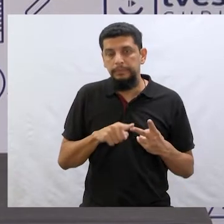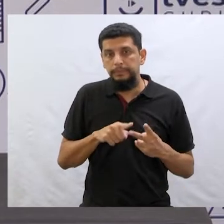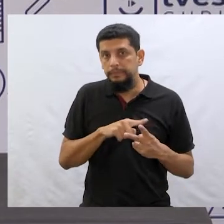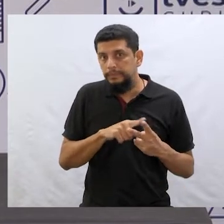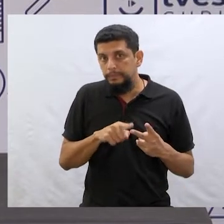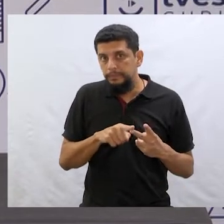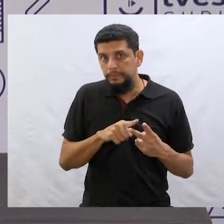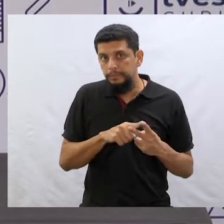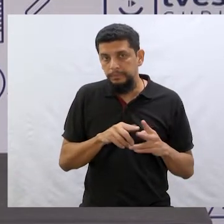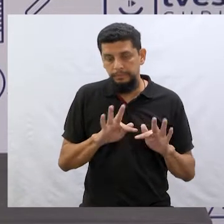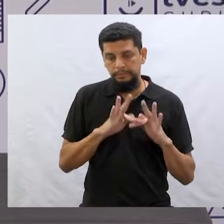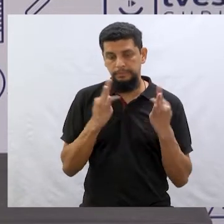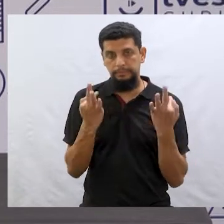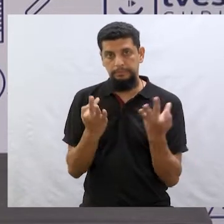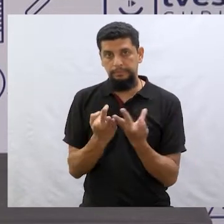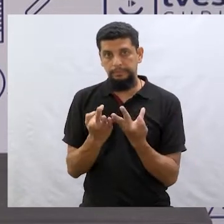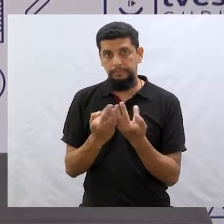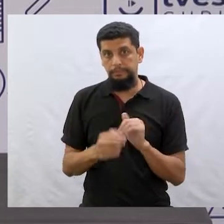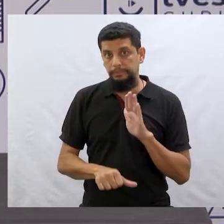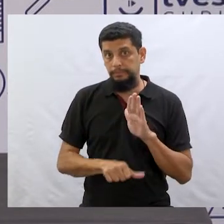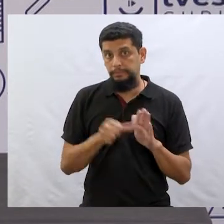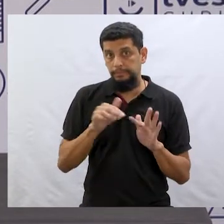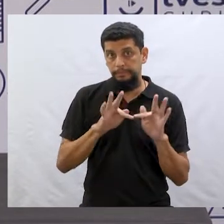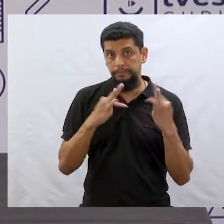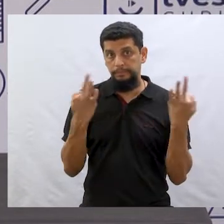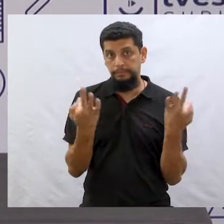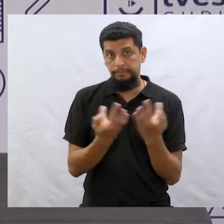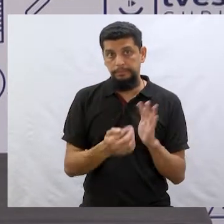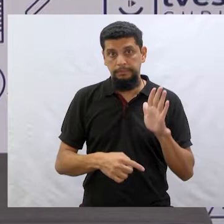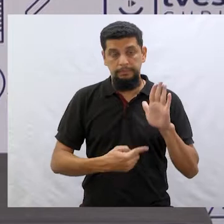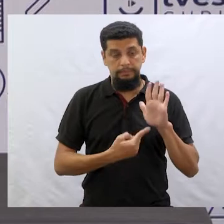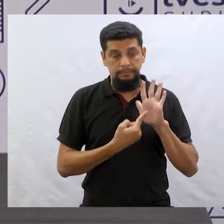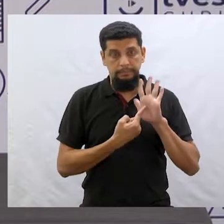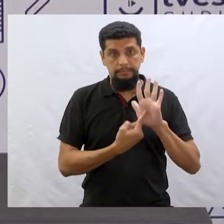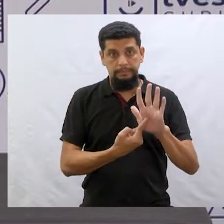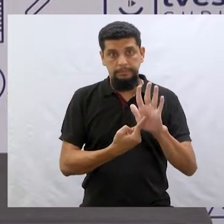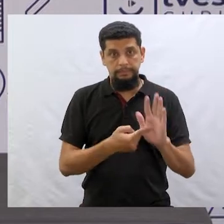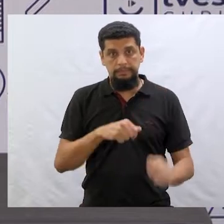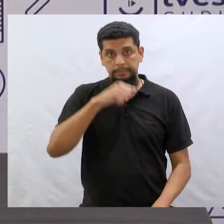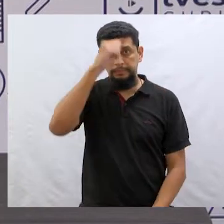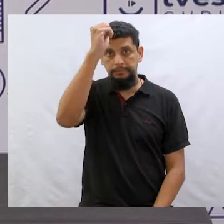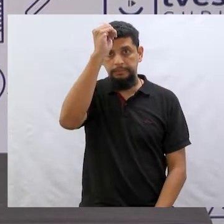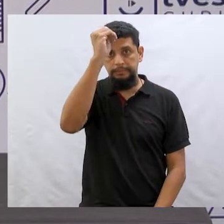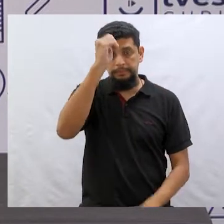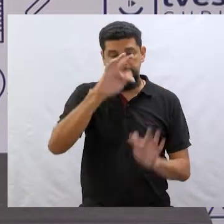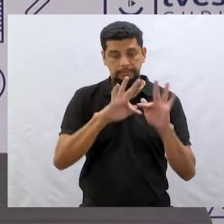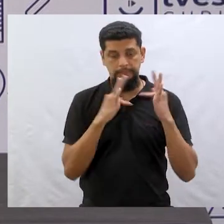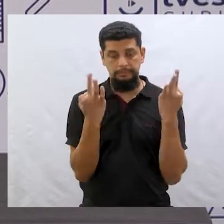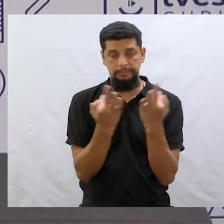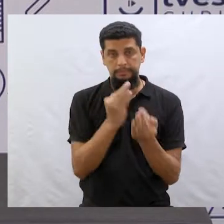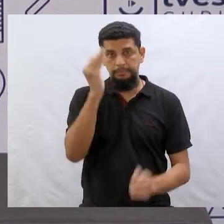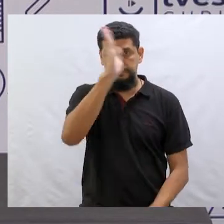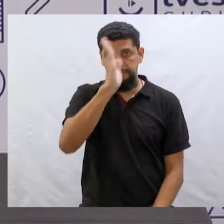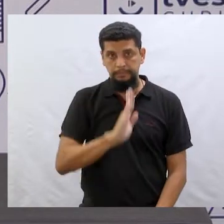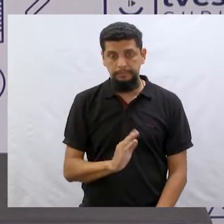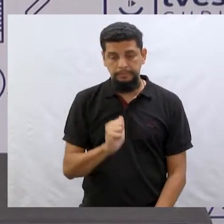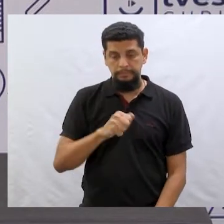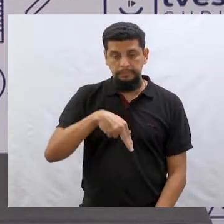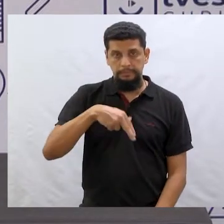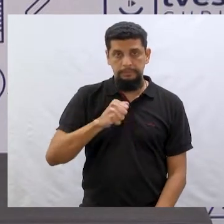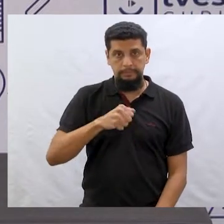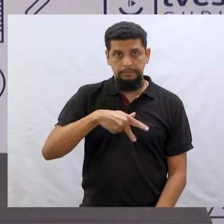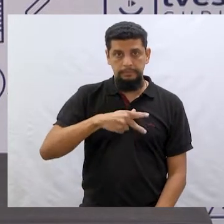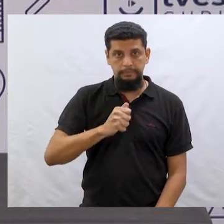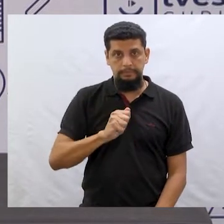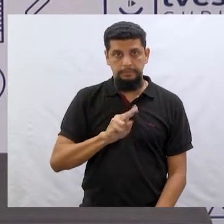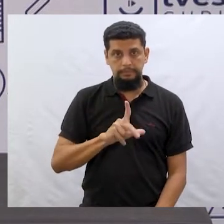A primeira família que eu vou te apresentar é a família Brasil. E a Ana Paula vai contar